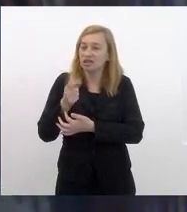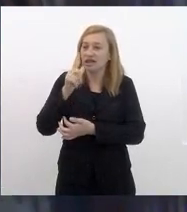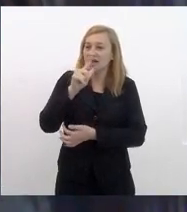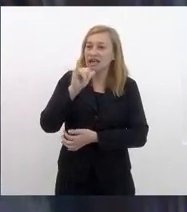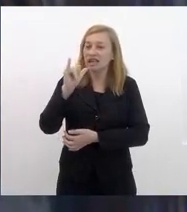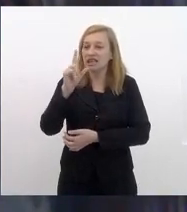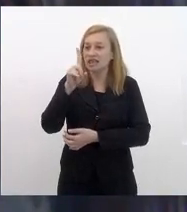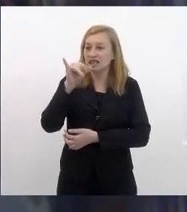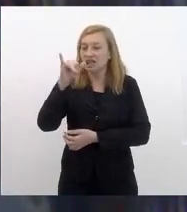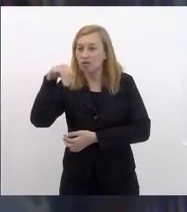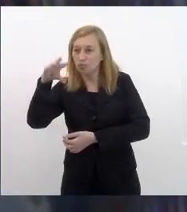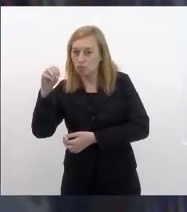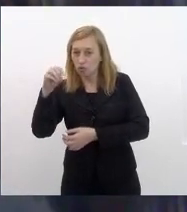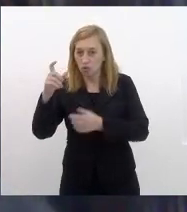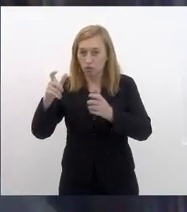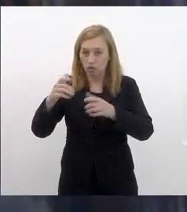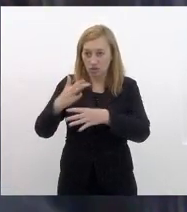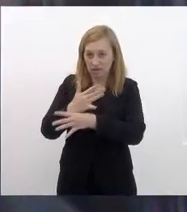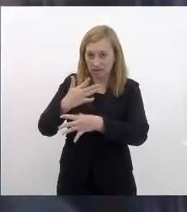Lidingo